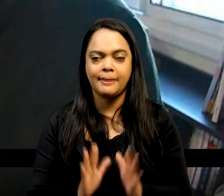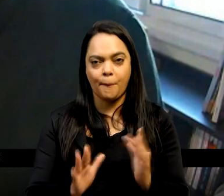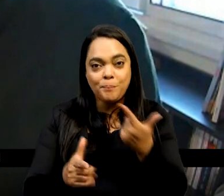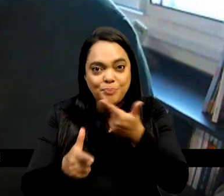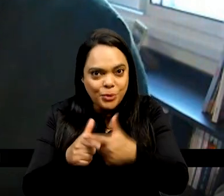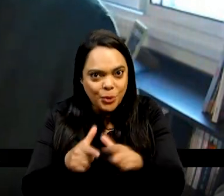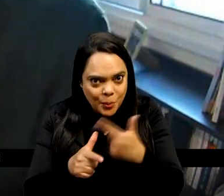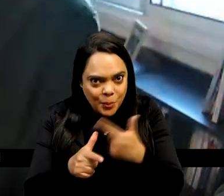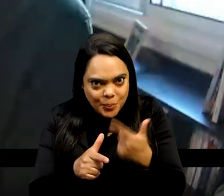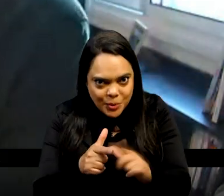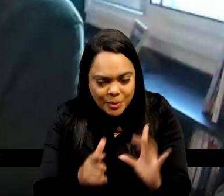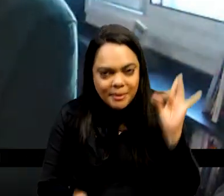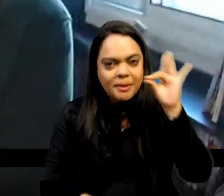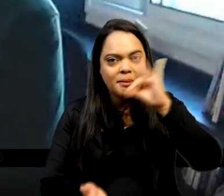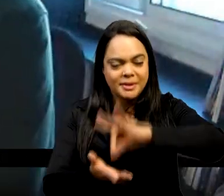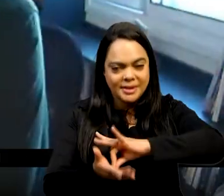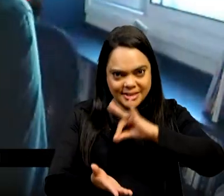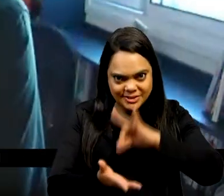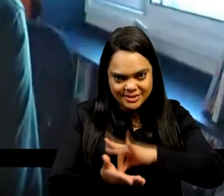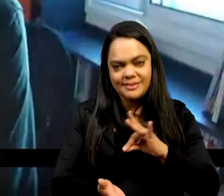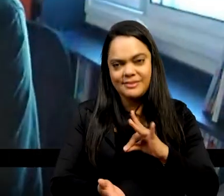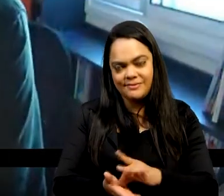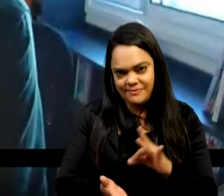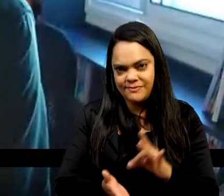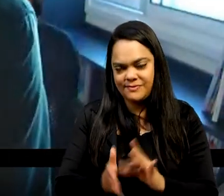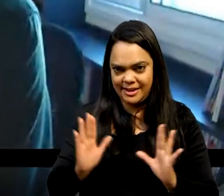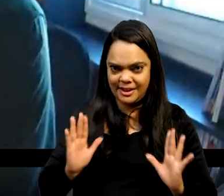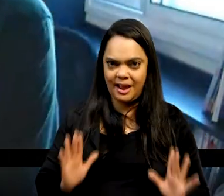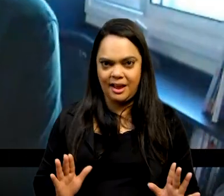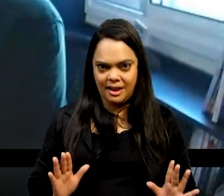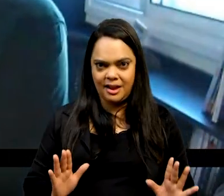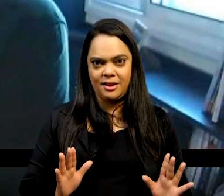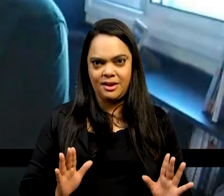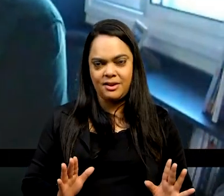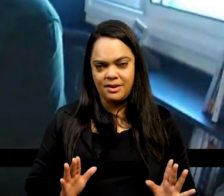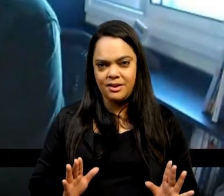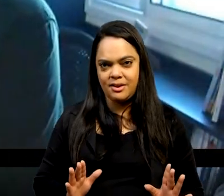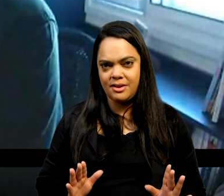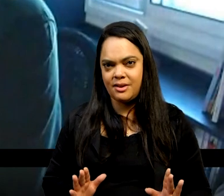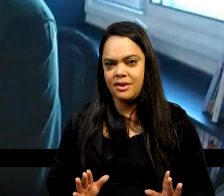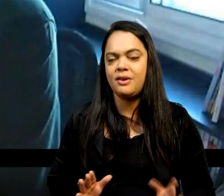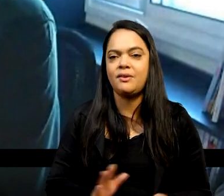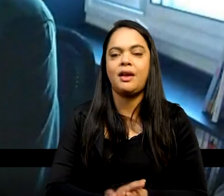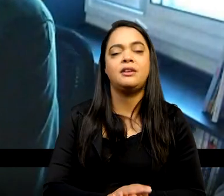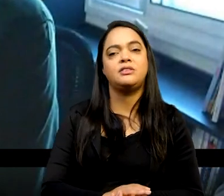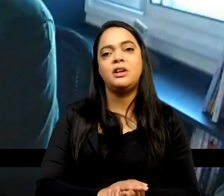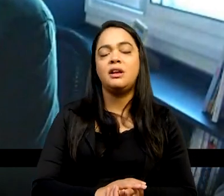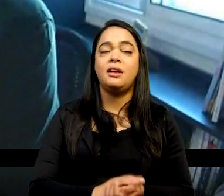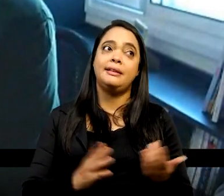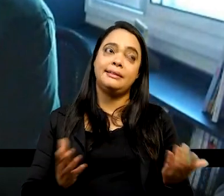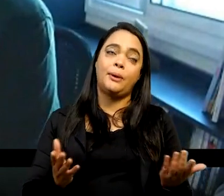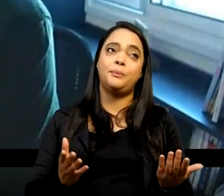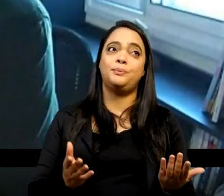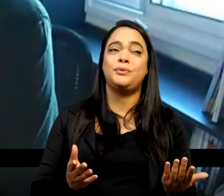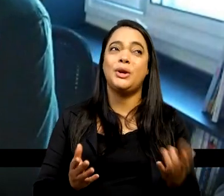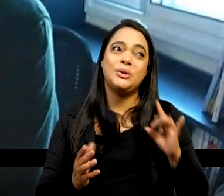apenas no sentido de dificuldade, ou também nem tanto no sentido de dificuldade, mas no sentido de